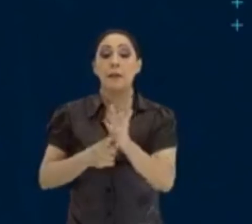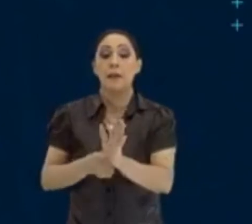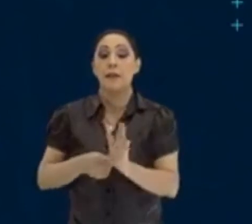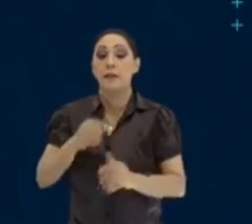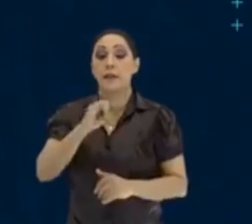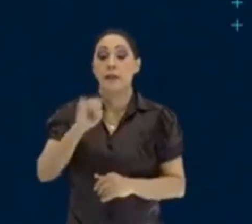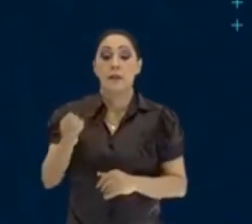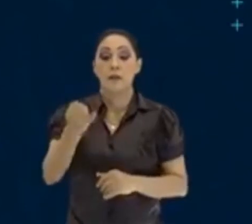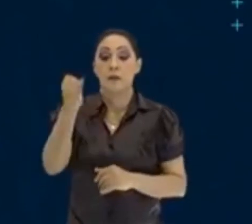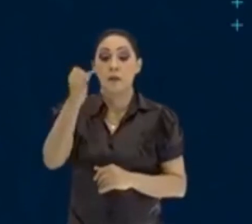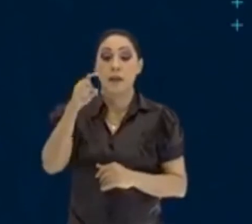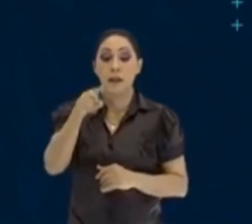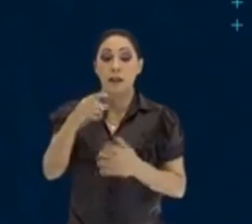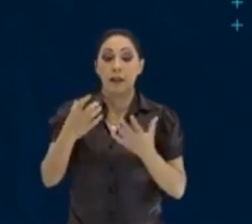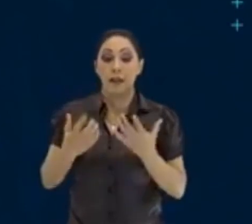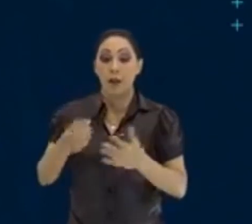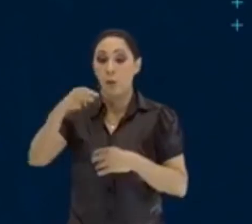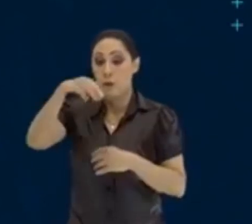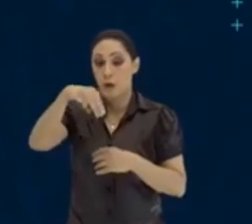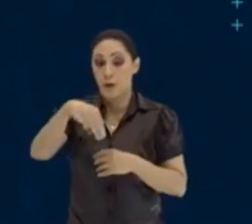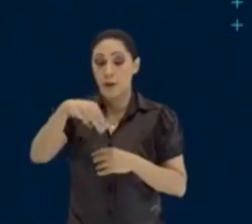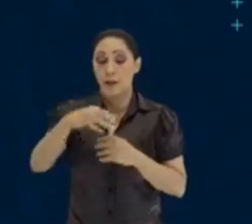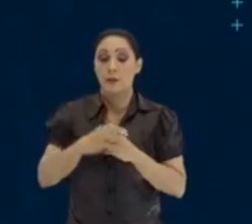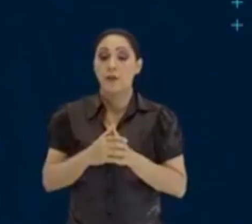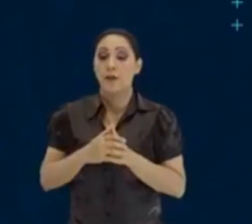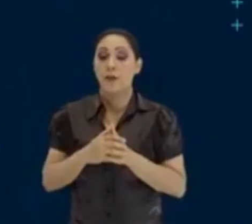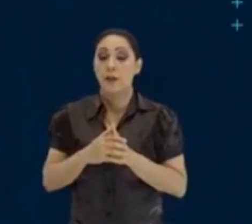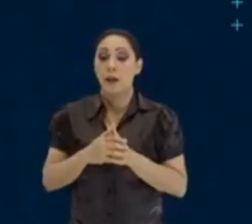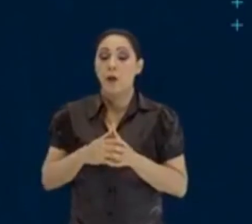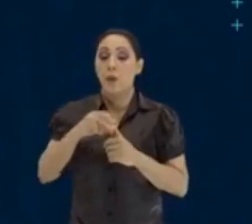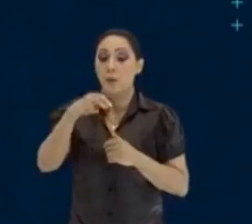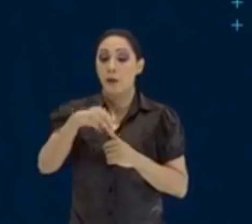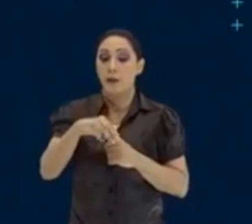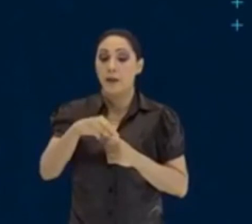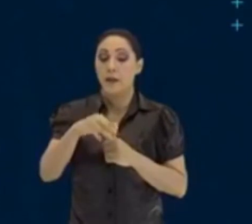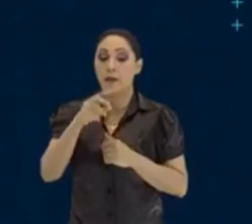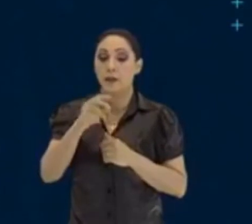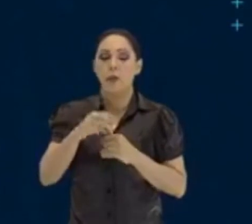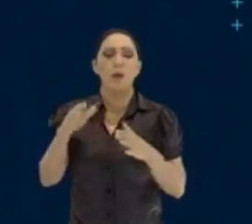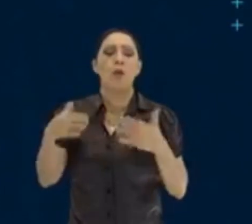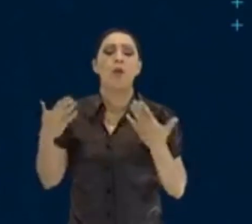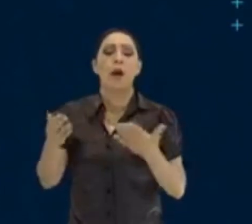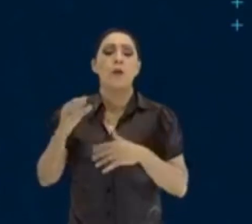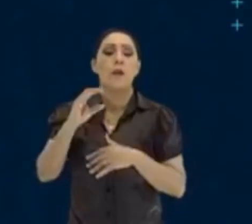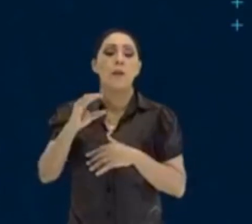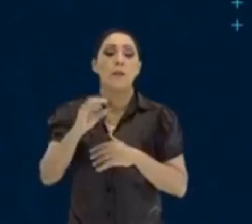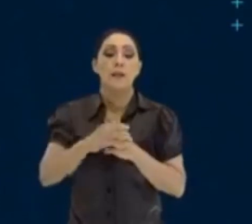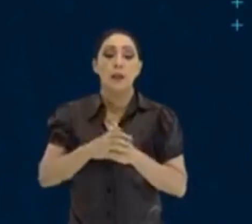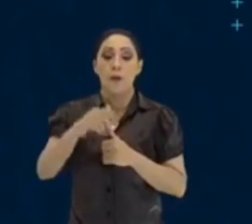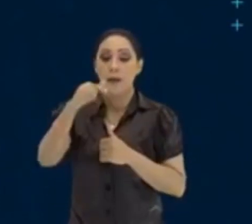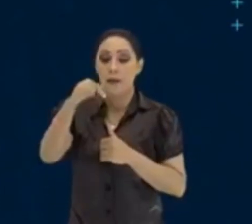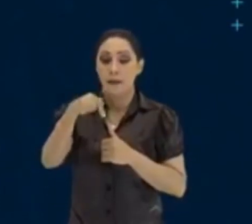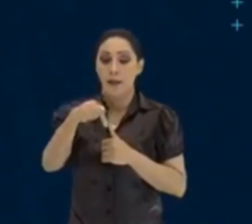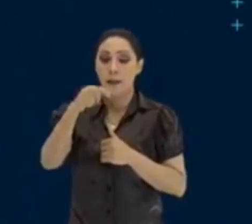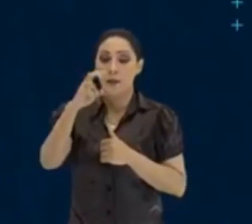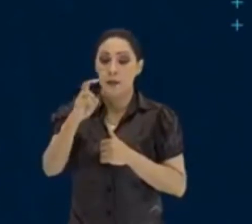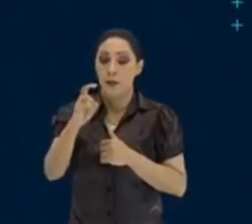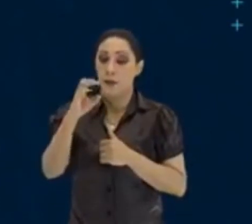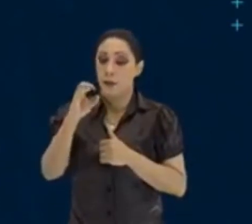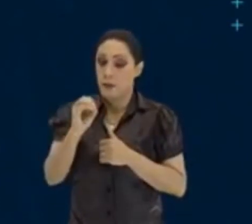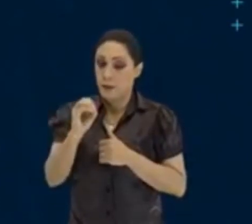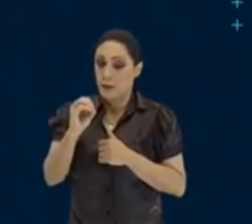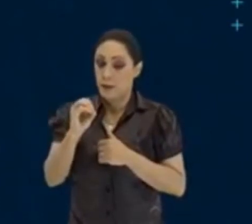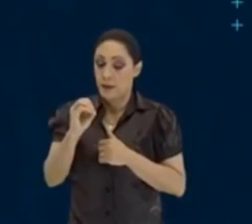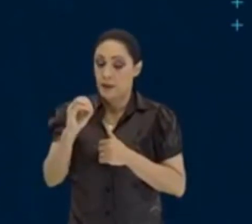Ele quer o montante da aplicação. Montante é capital. Quanto é o capital? 7.500